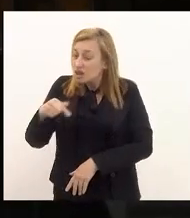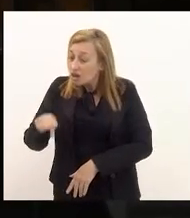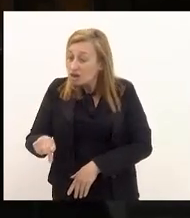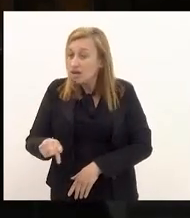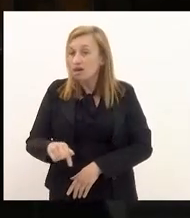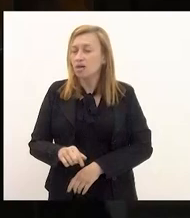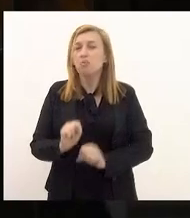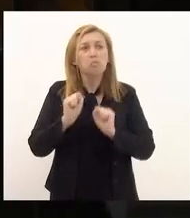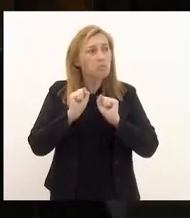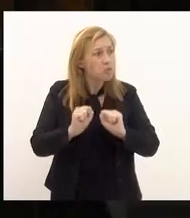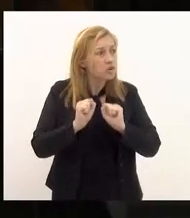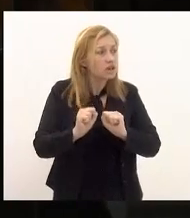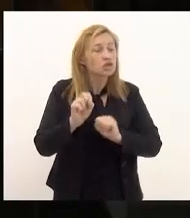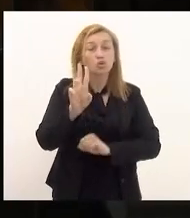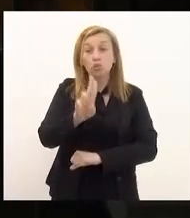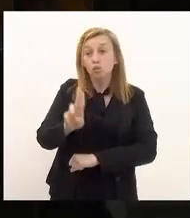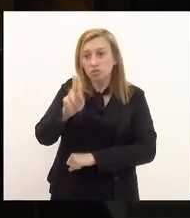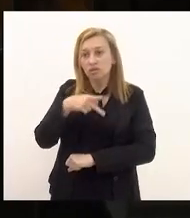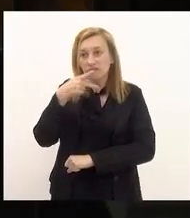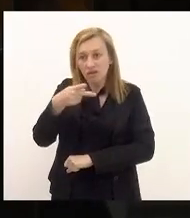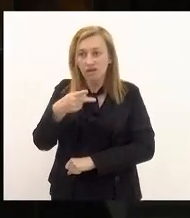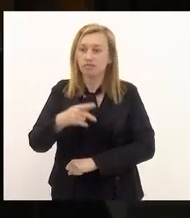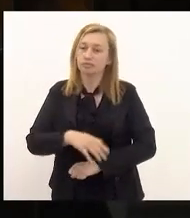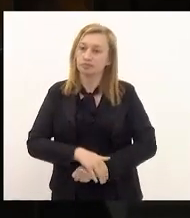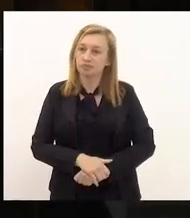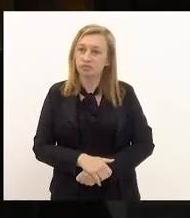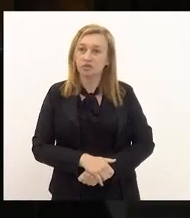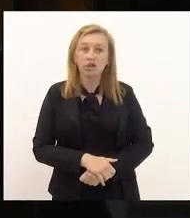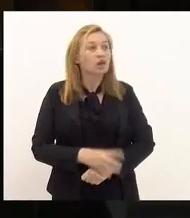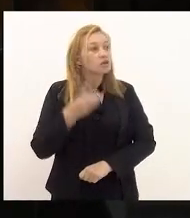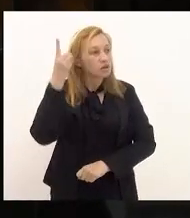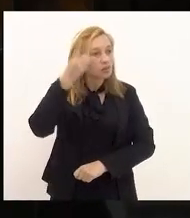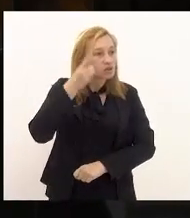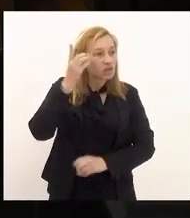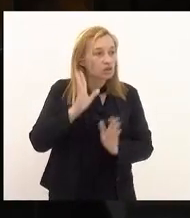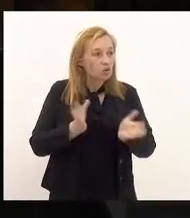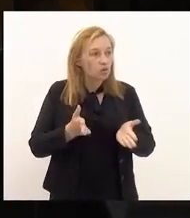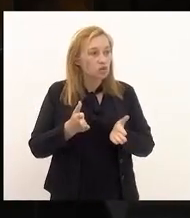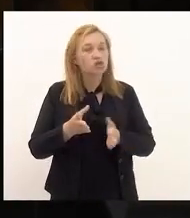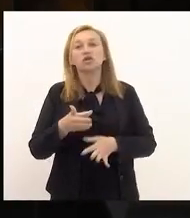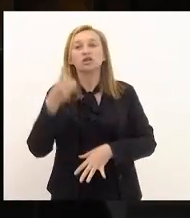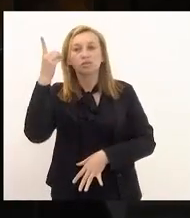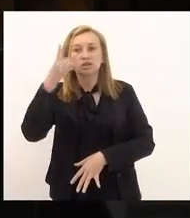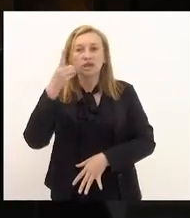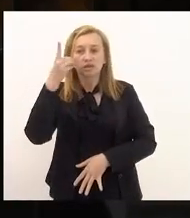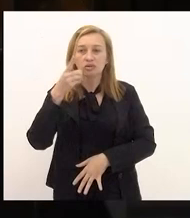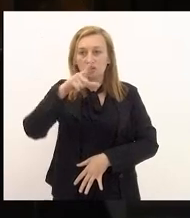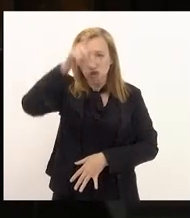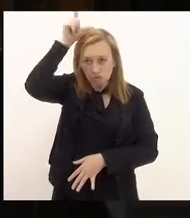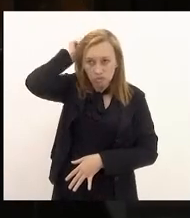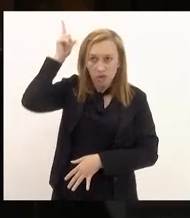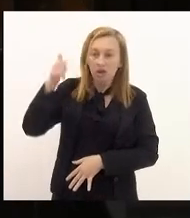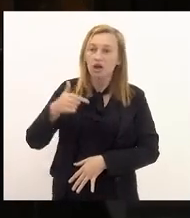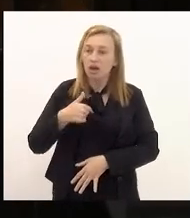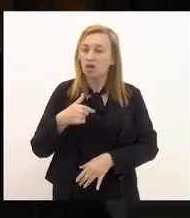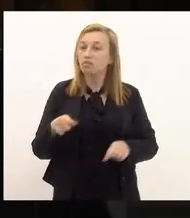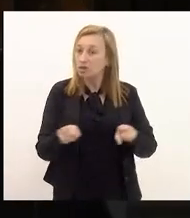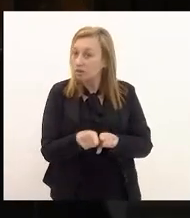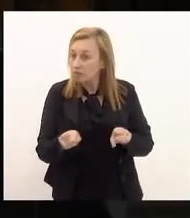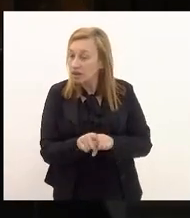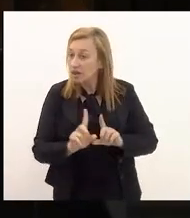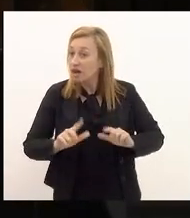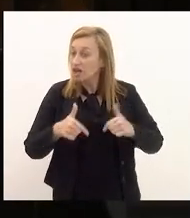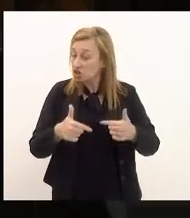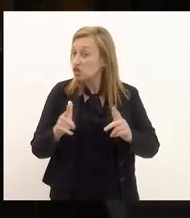pudesse fazer uso da palavra hoje o deputado Luiz Paulo agiu dessa forma eu presidindo agiu dessa forma